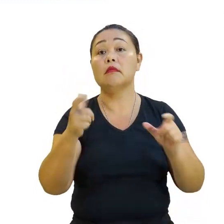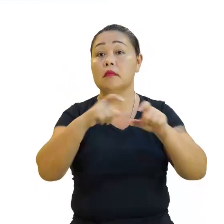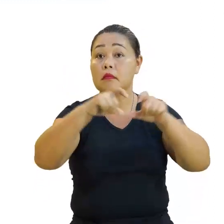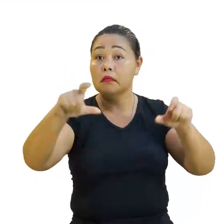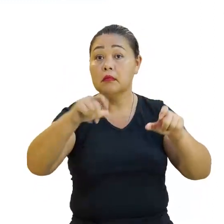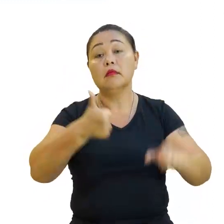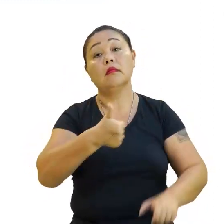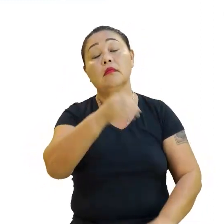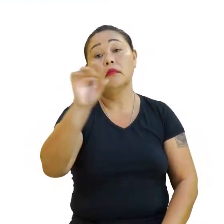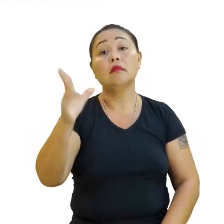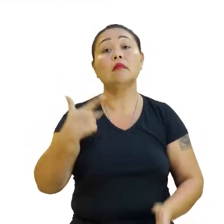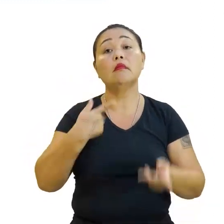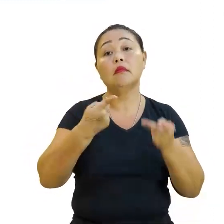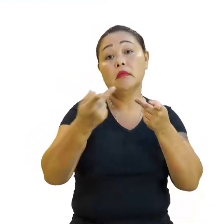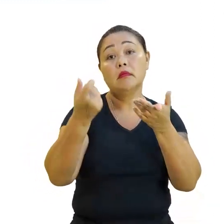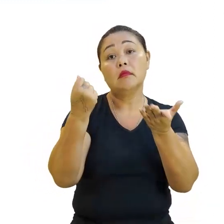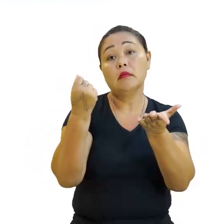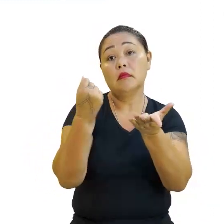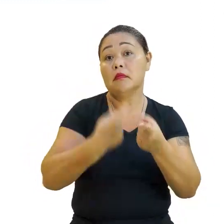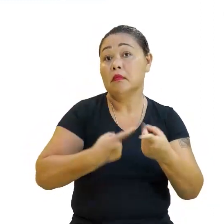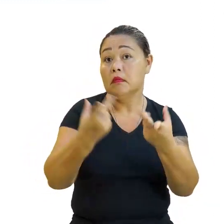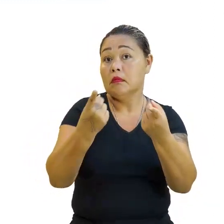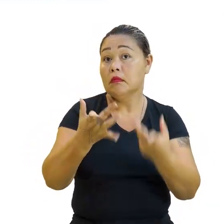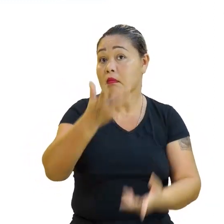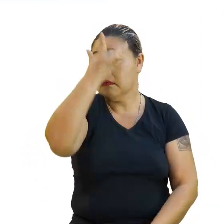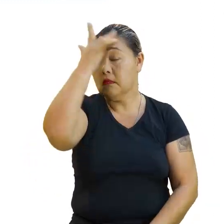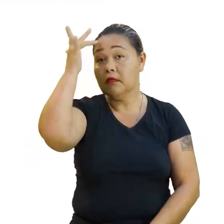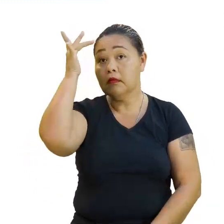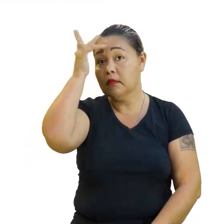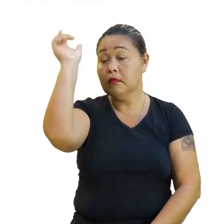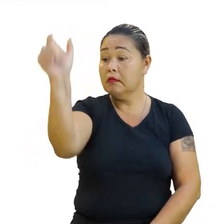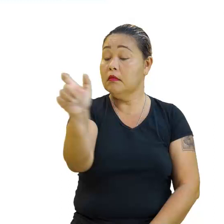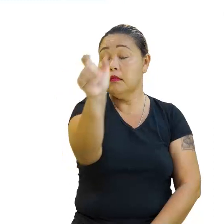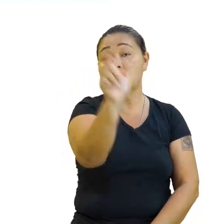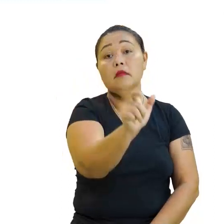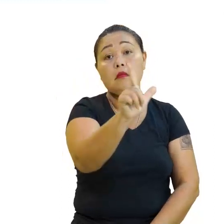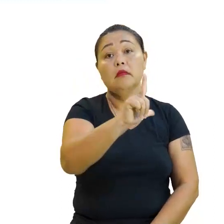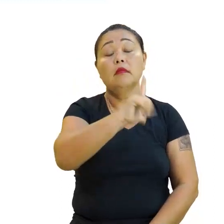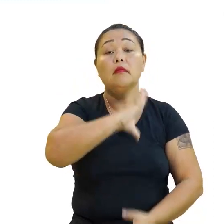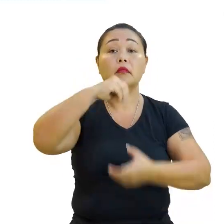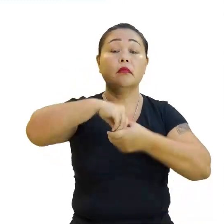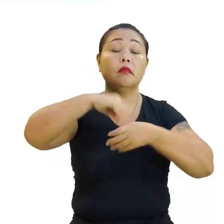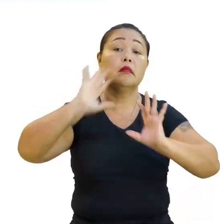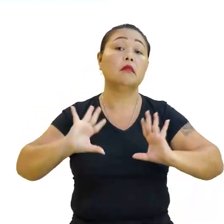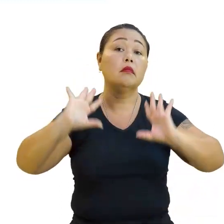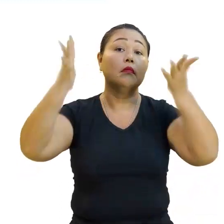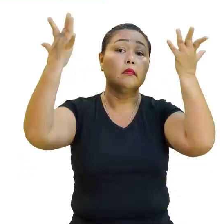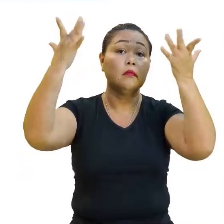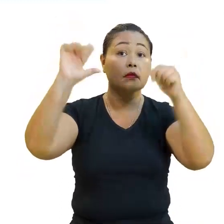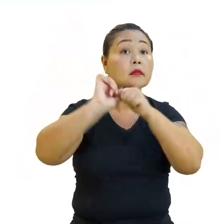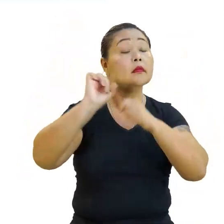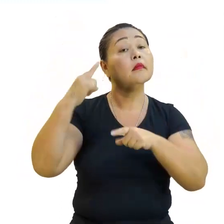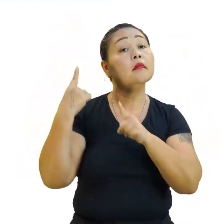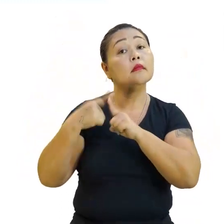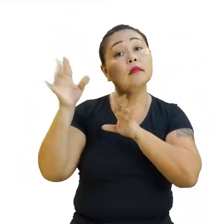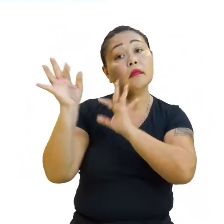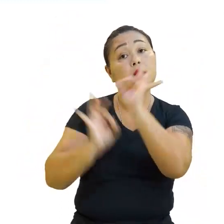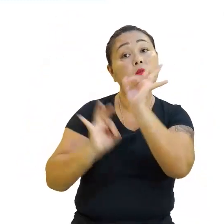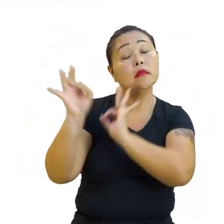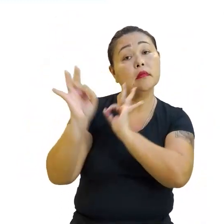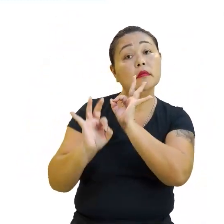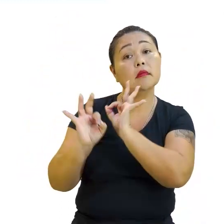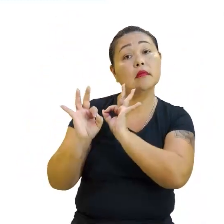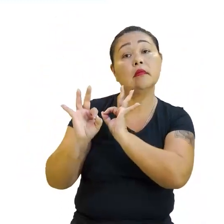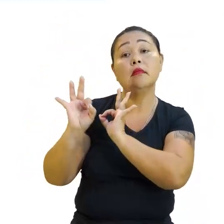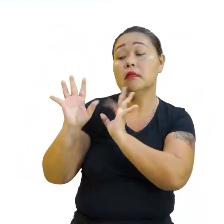festa. 100 convites vendidos, 100 pessoas na festa. E isso é legal, esse tipo de organização. Por quê? Porque daí o